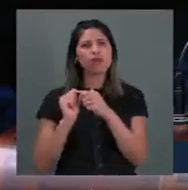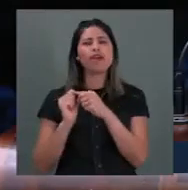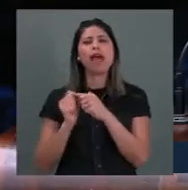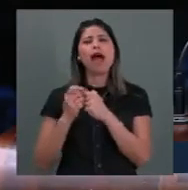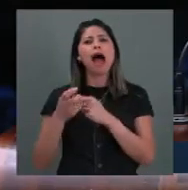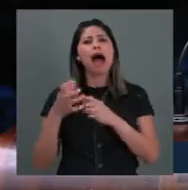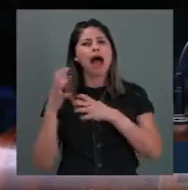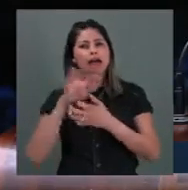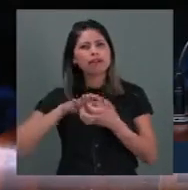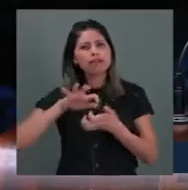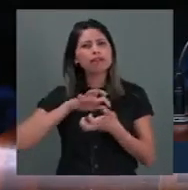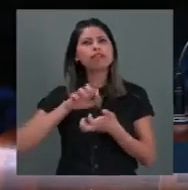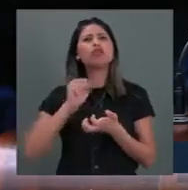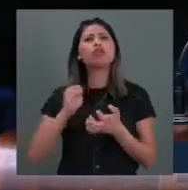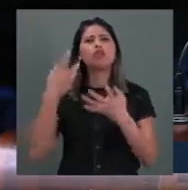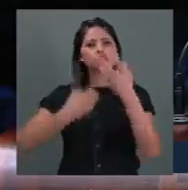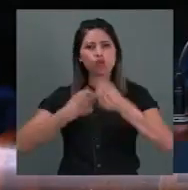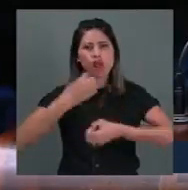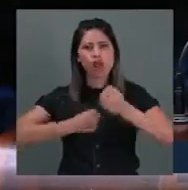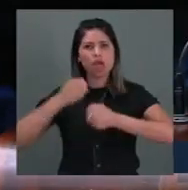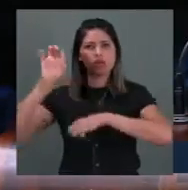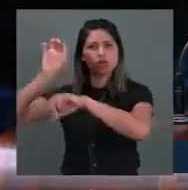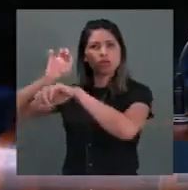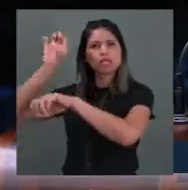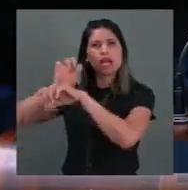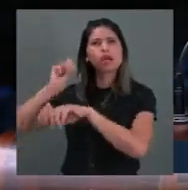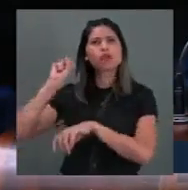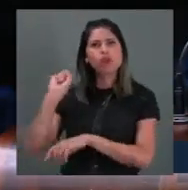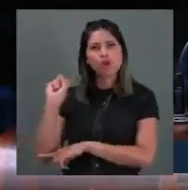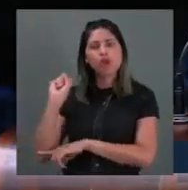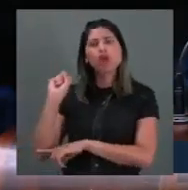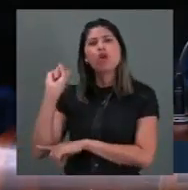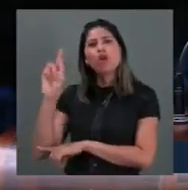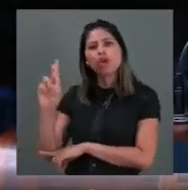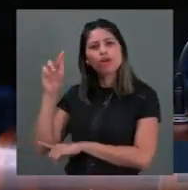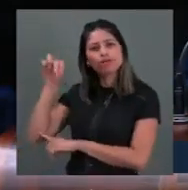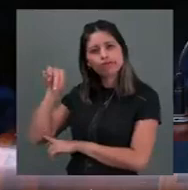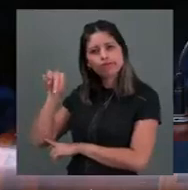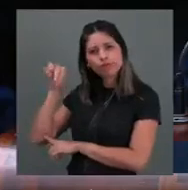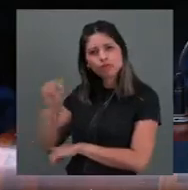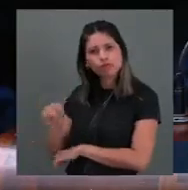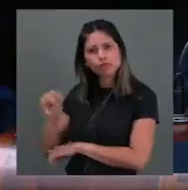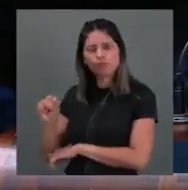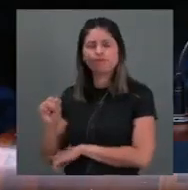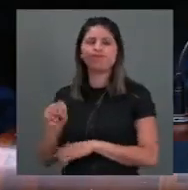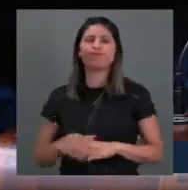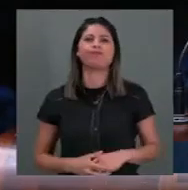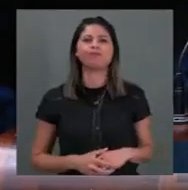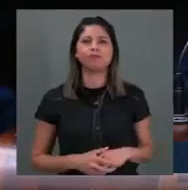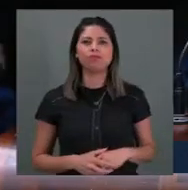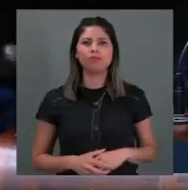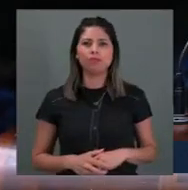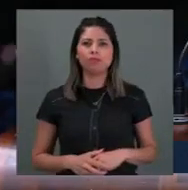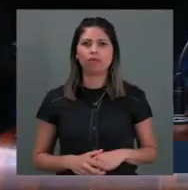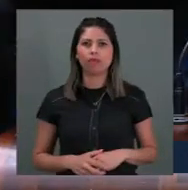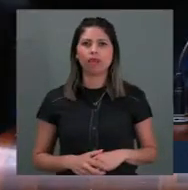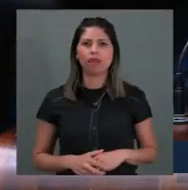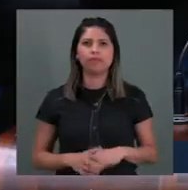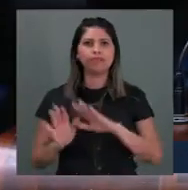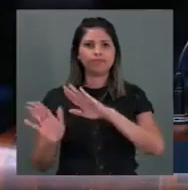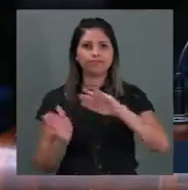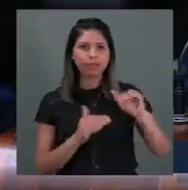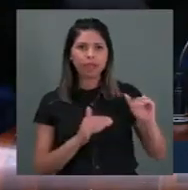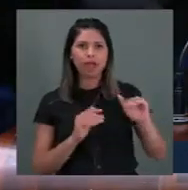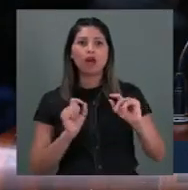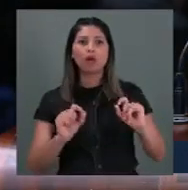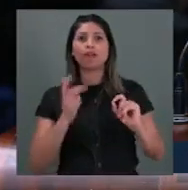Senhor presidente, eu quero ainda fazer só um registro, com tristeza, o falecimento na minha cidade, eu nasci em